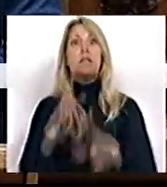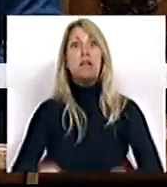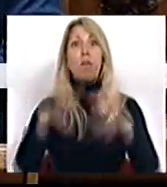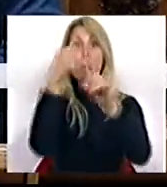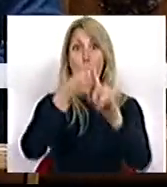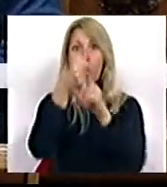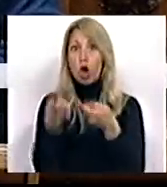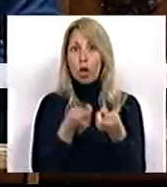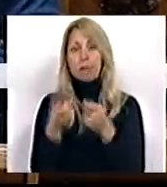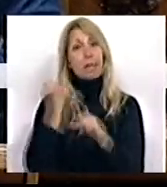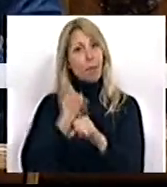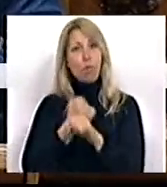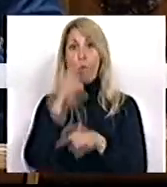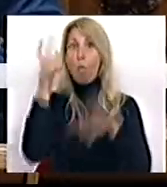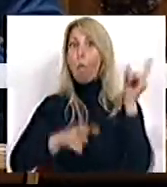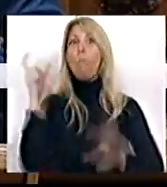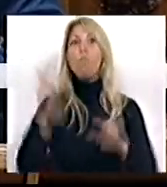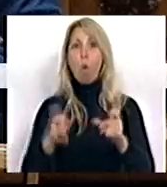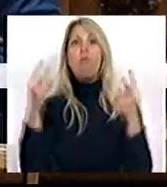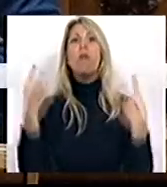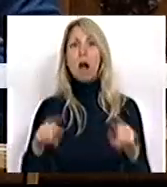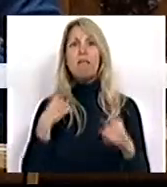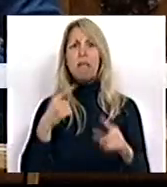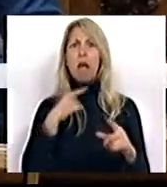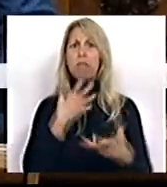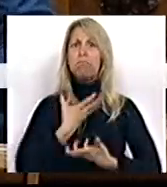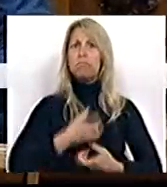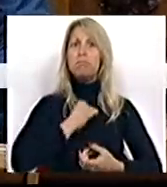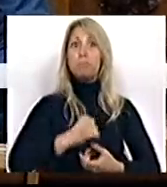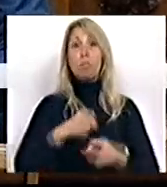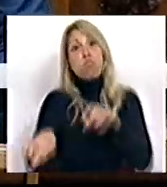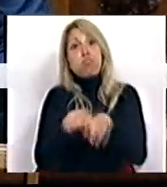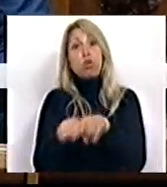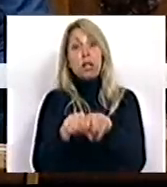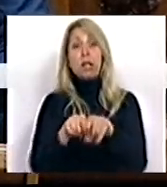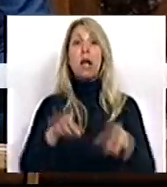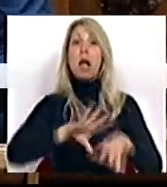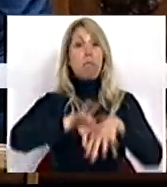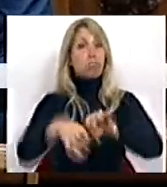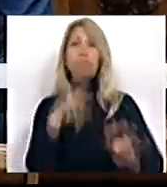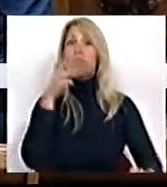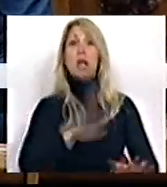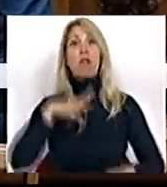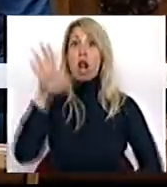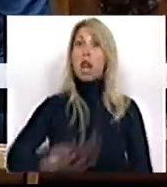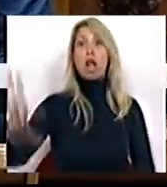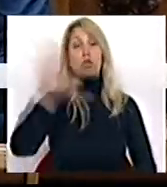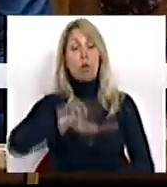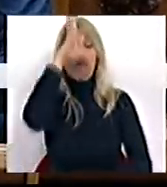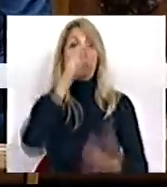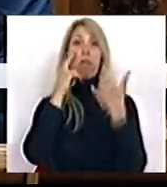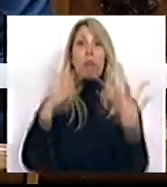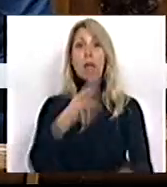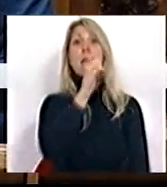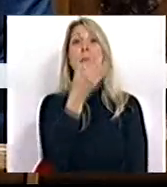a luta organizada dos trabalhadores e do povo enfrentam a ofensiva de uma política de desastre nacional imposta por este Governo, PSD e CDS-PP.